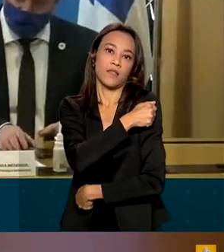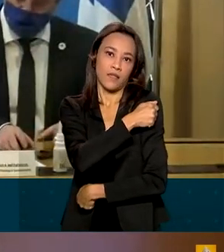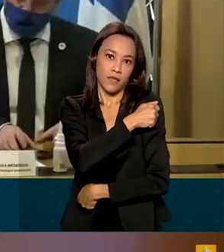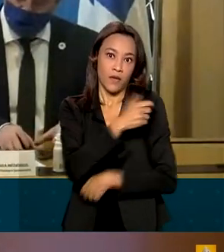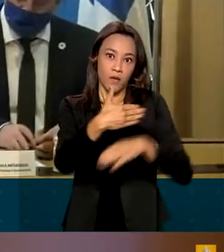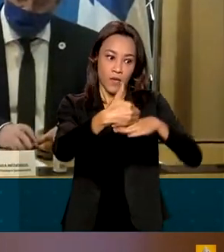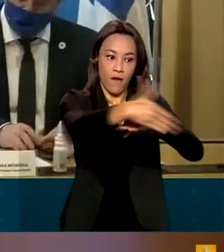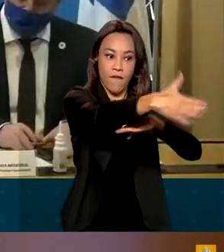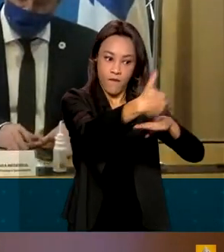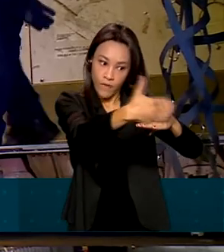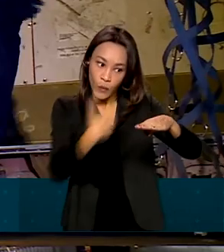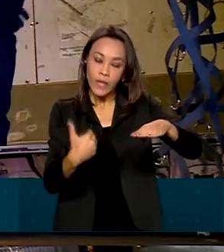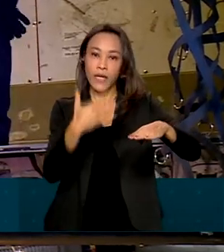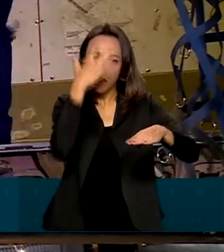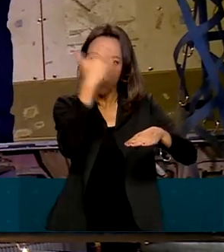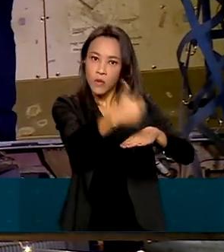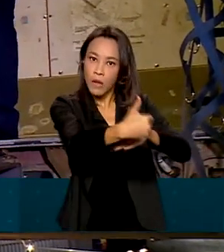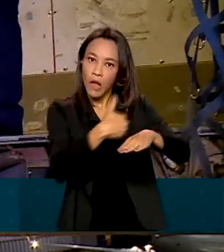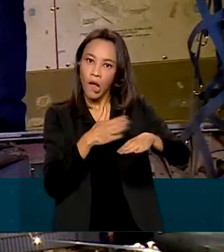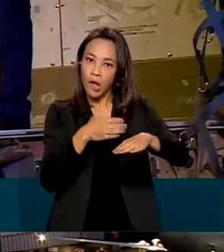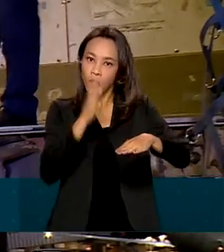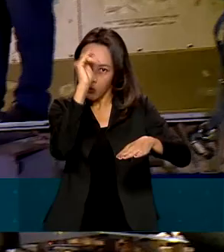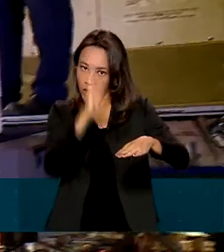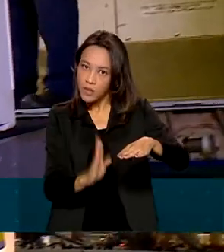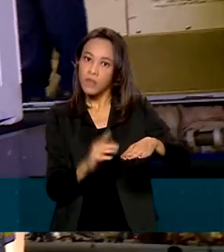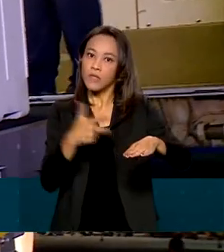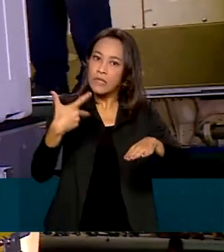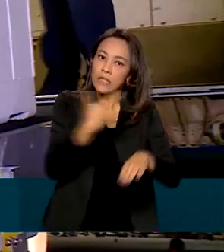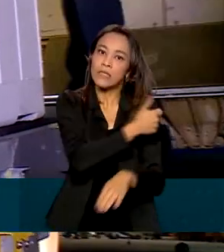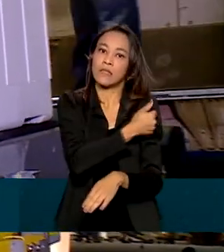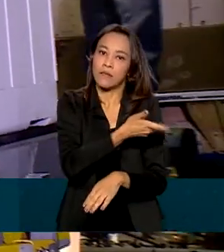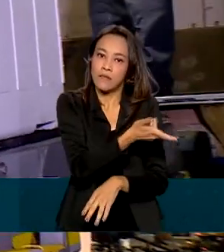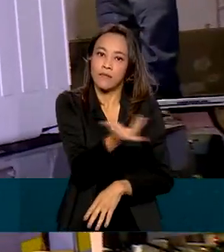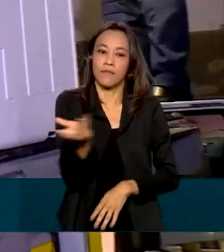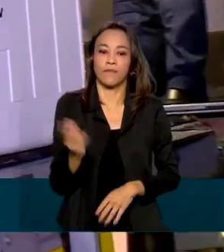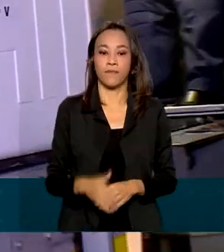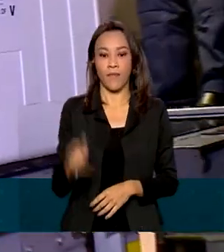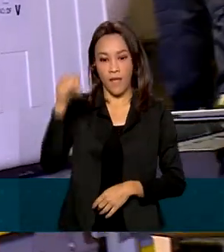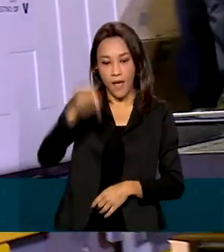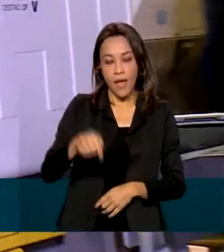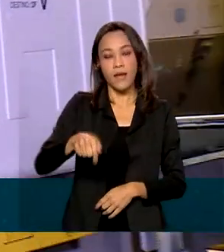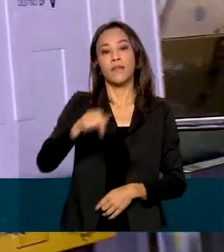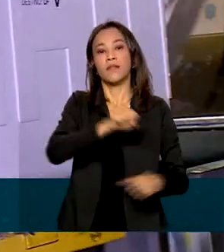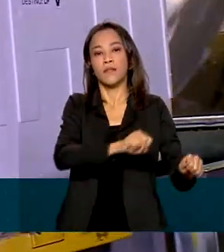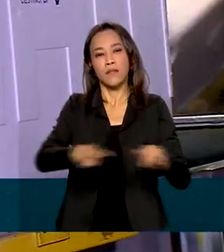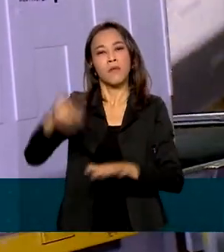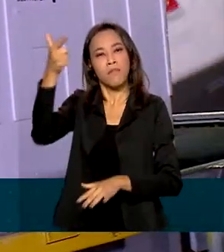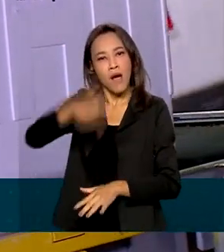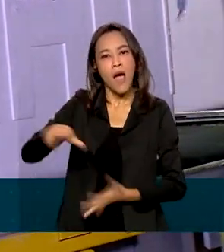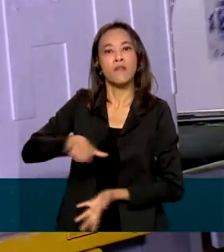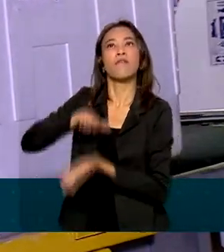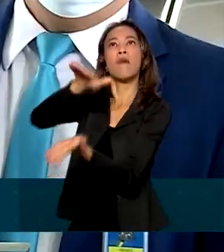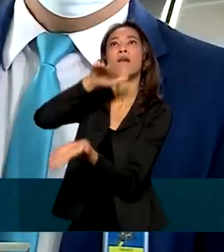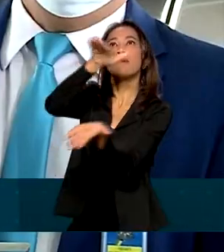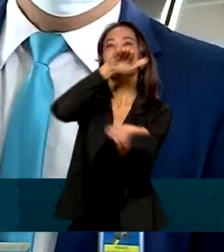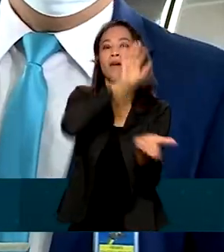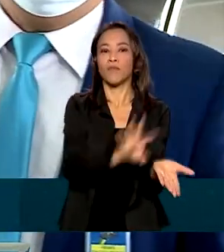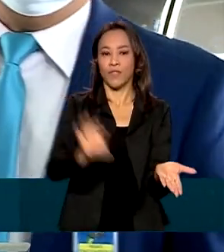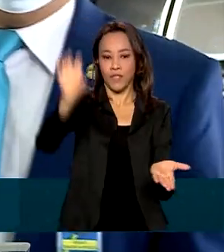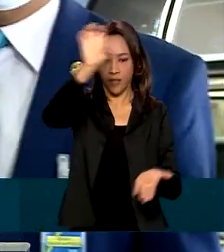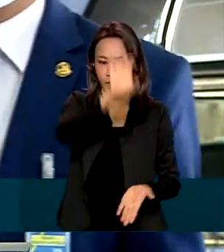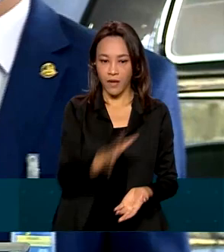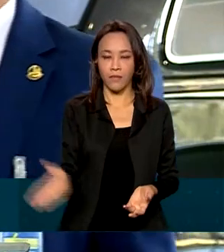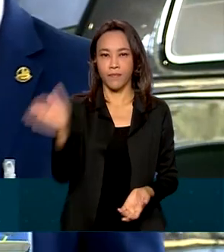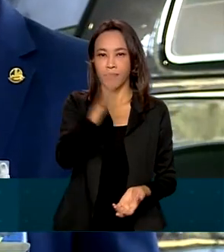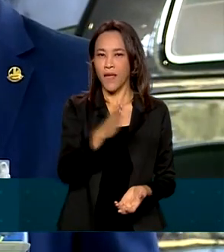de fronteira e na linha de fronteira. Esta semana, o Ministério da Saúde envia mais vacinas aos estados. Até no